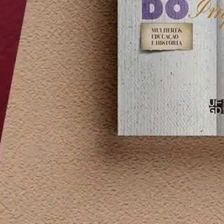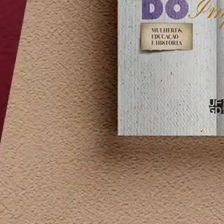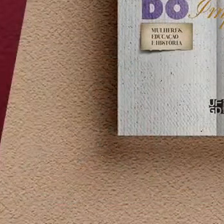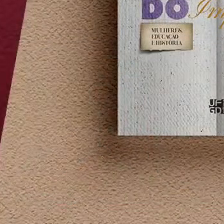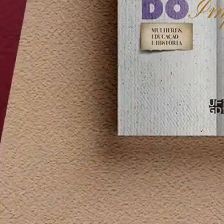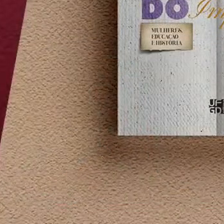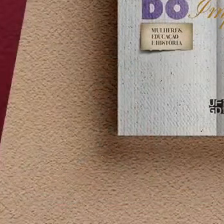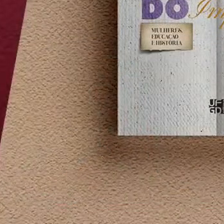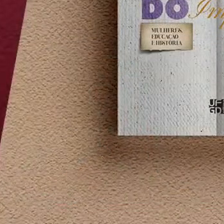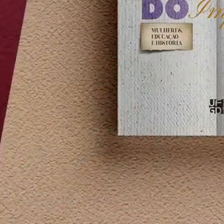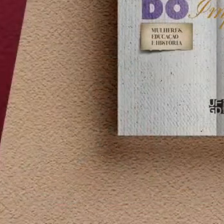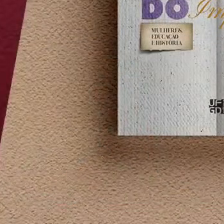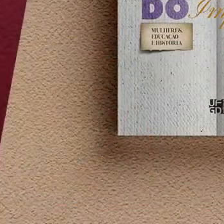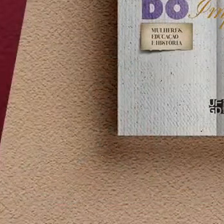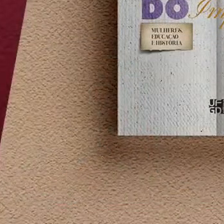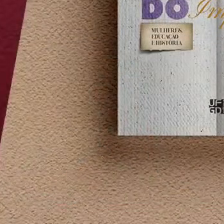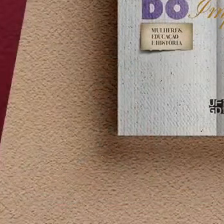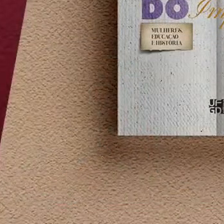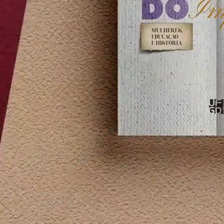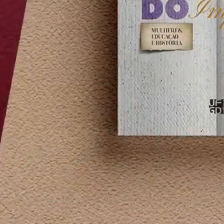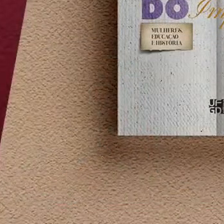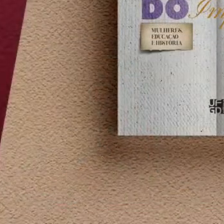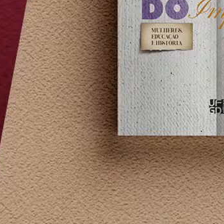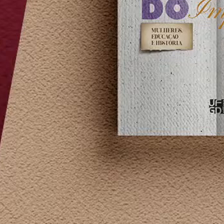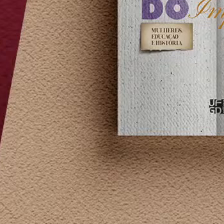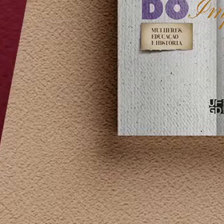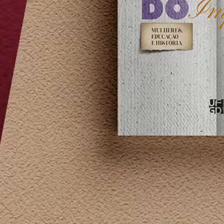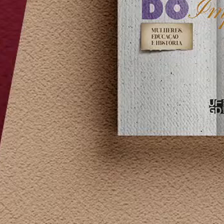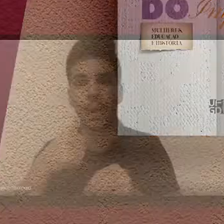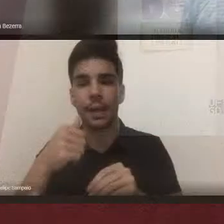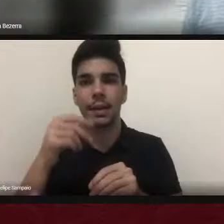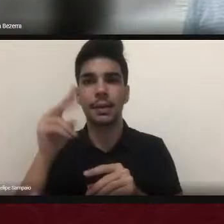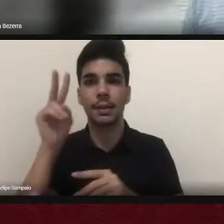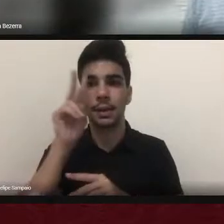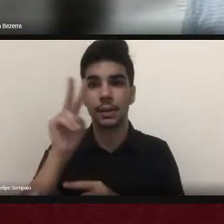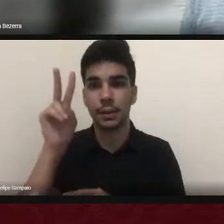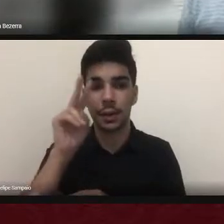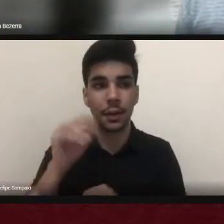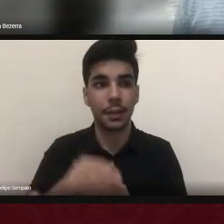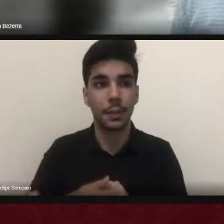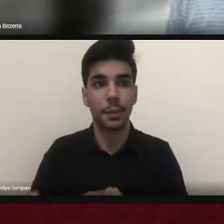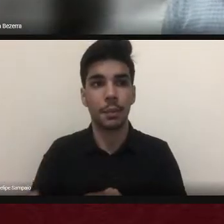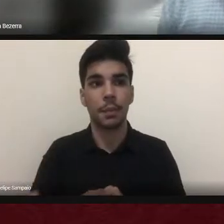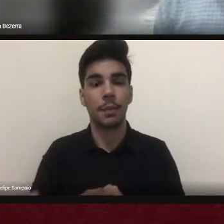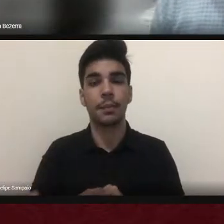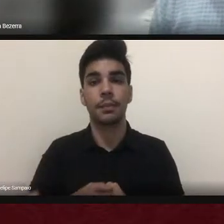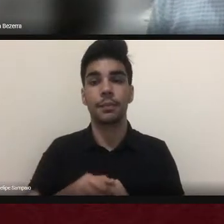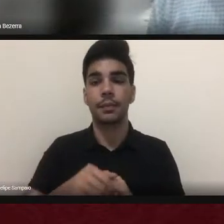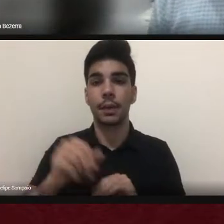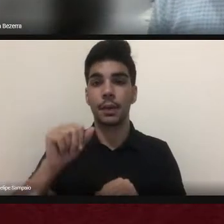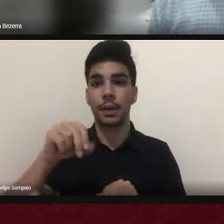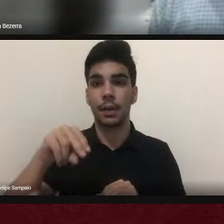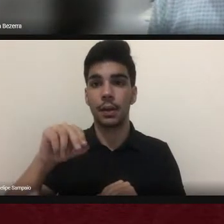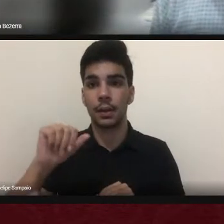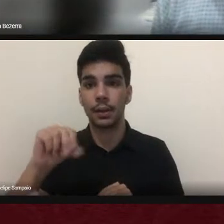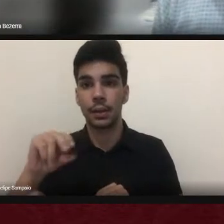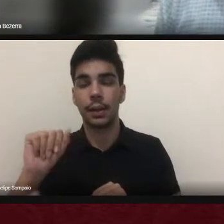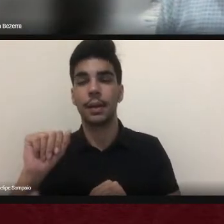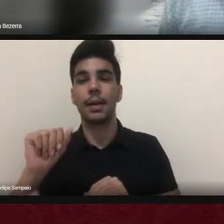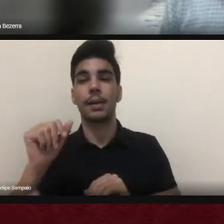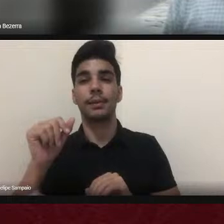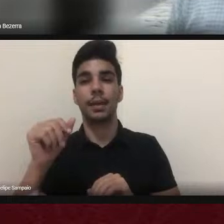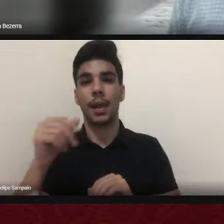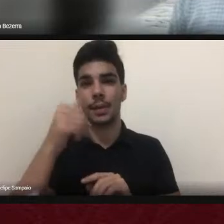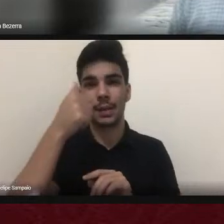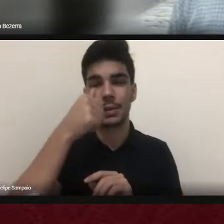Educação e História a Ana Gonçalves Souza que é uma das apresentadoras uma das